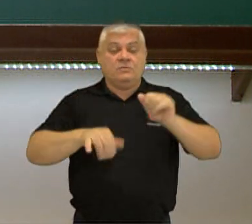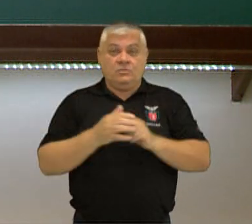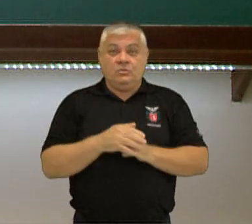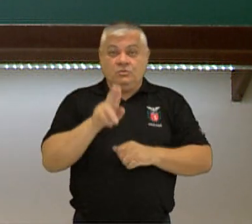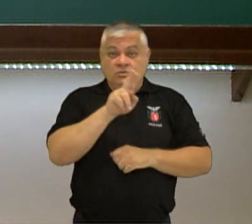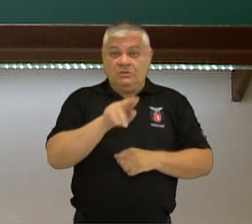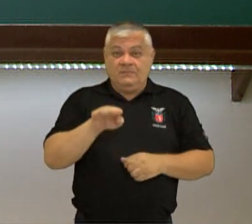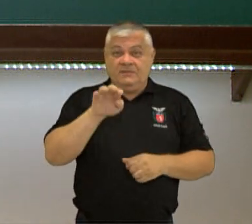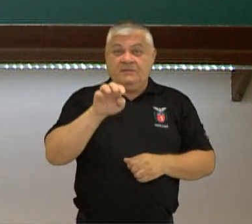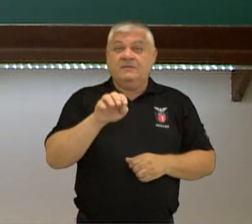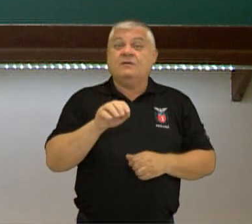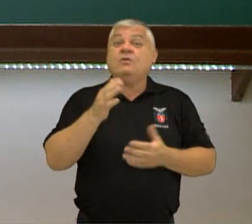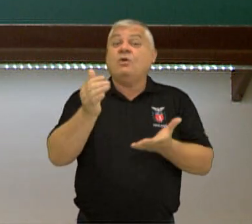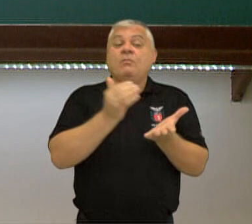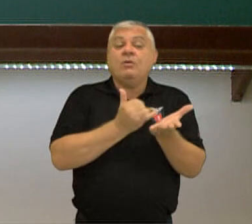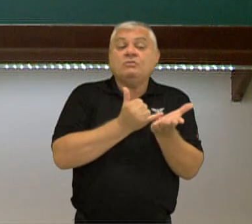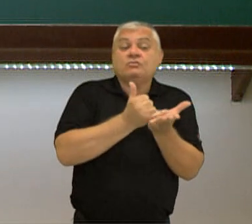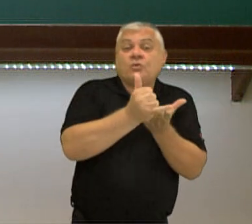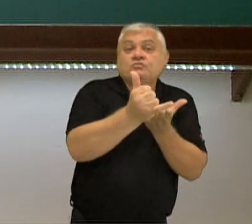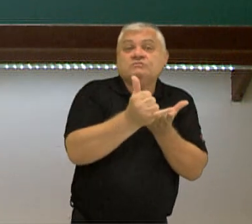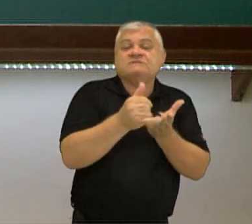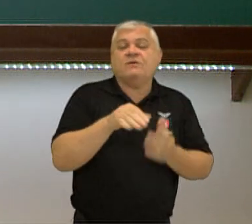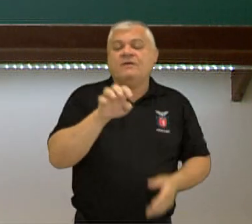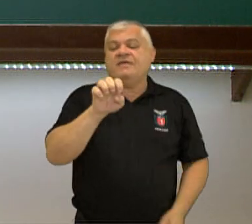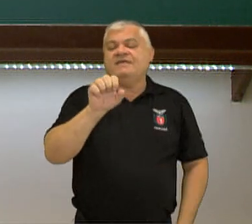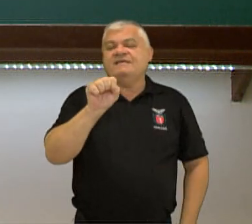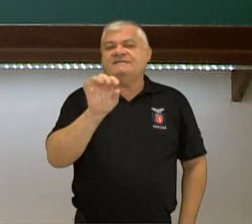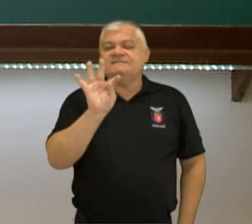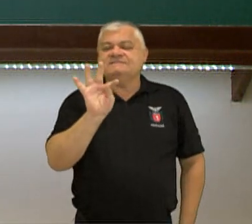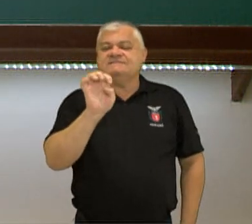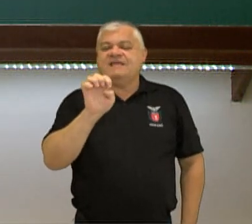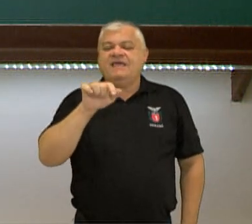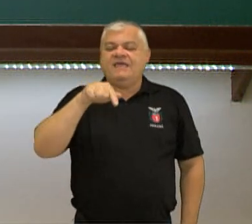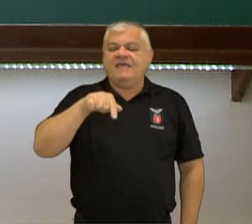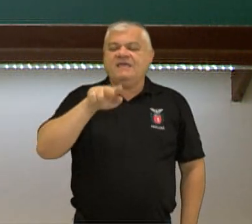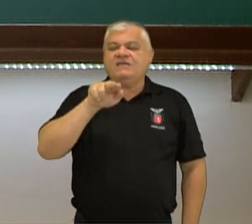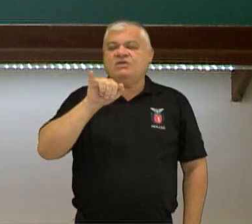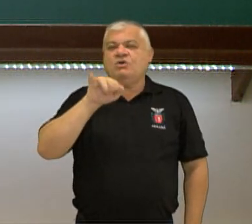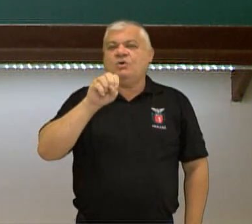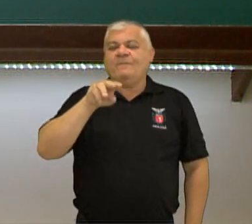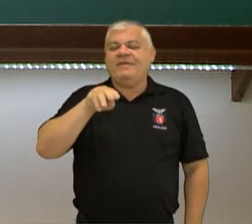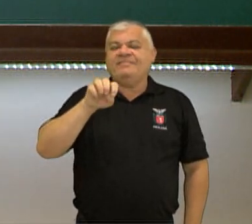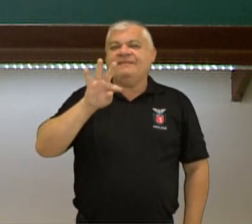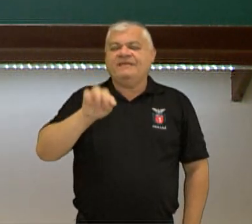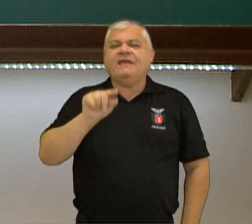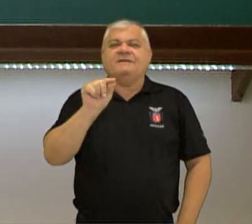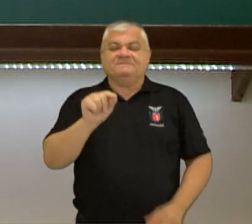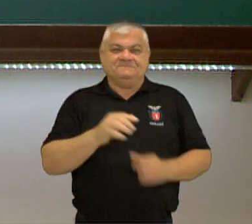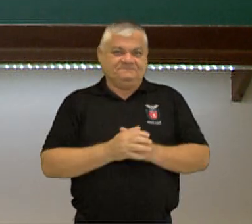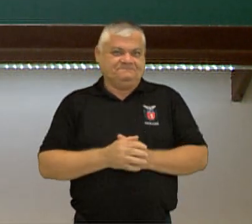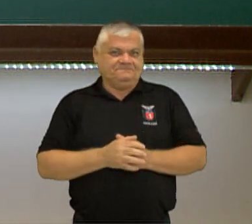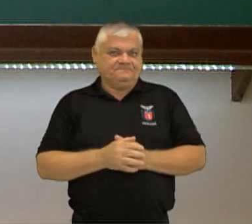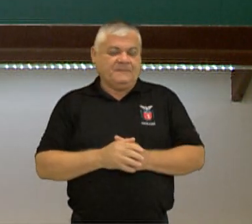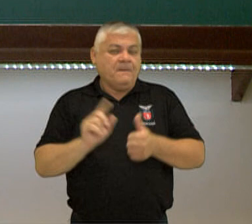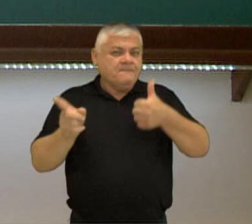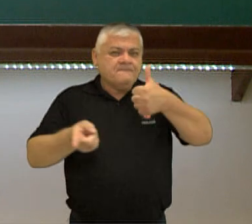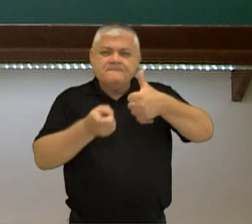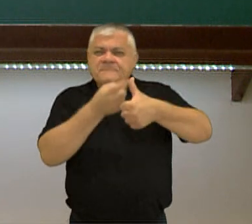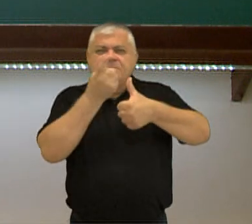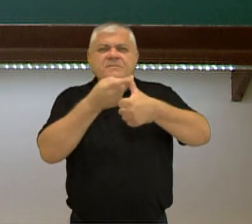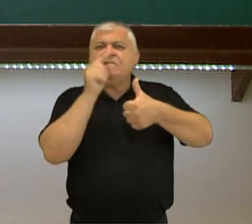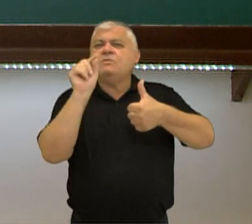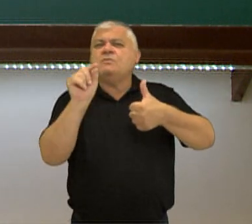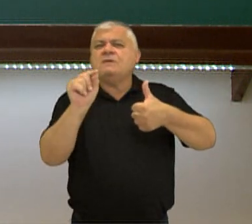nós vamos falar a respeito da introdução à estequiometria, certo? Vamos lá? Então vejam só, primeira coisa que a gente tem que